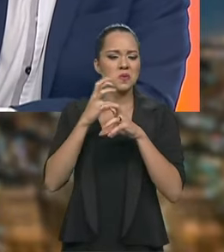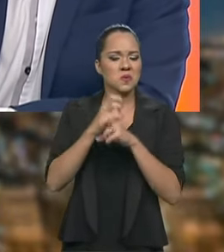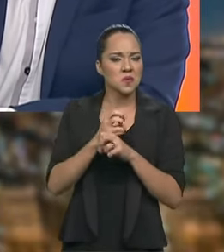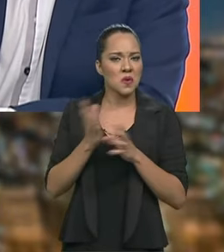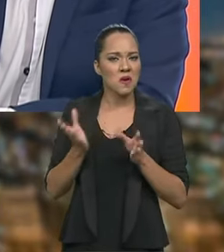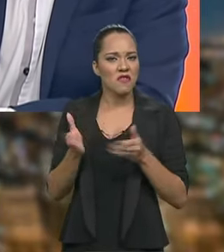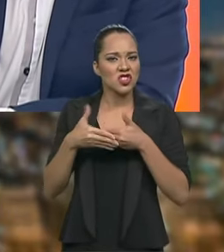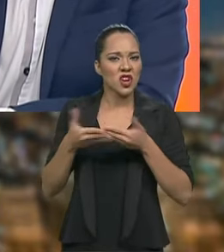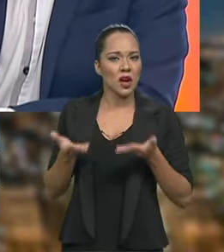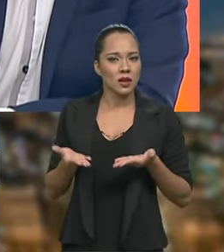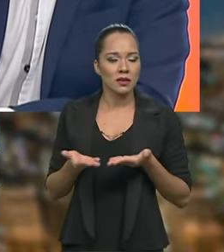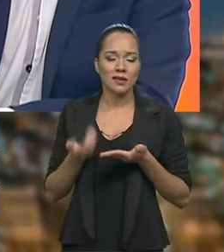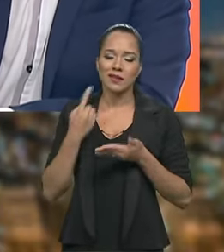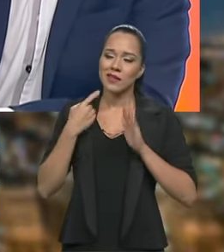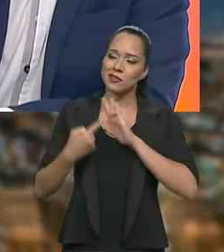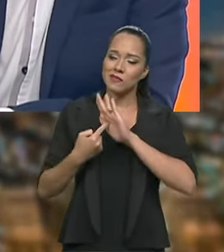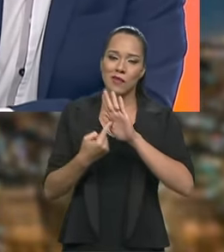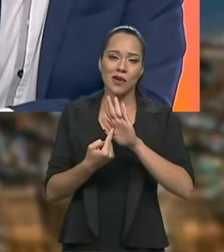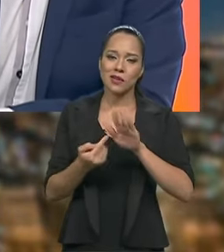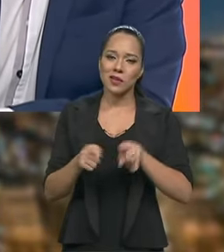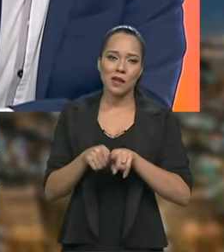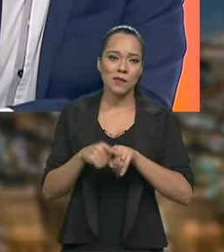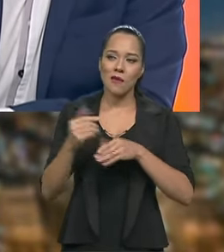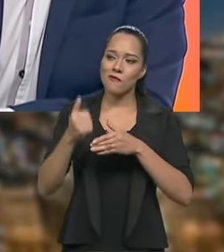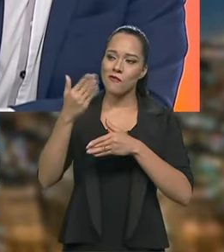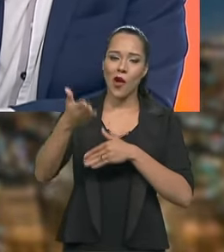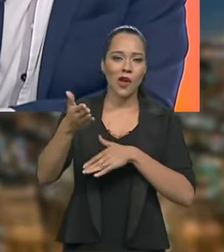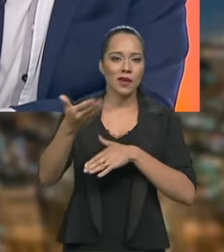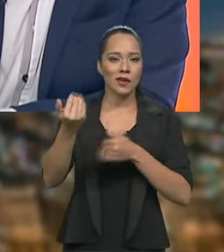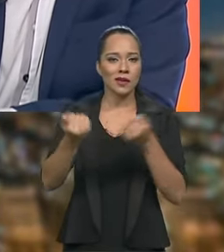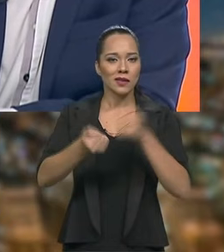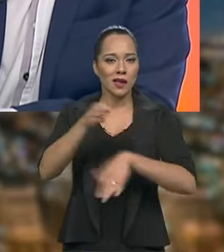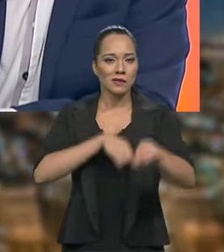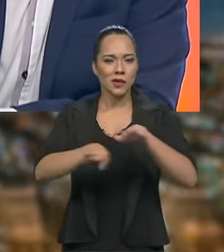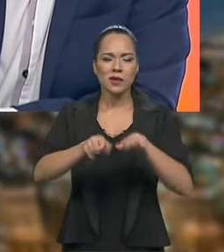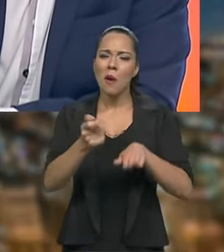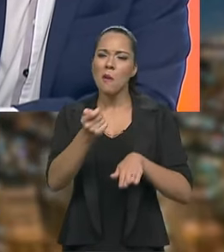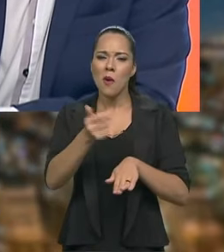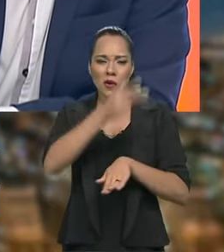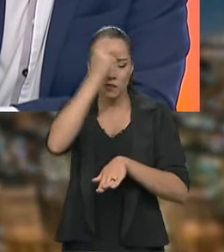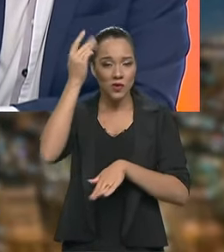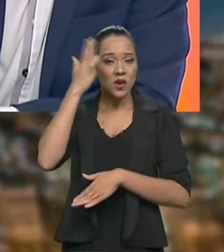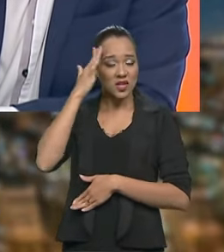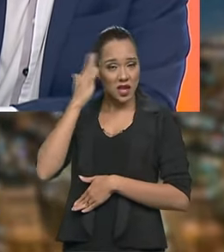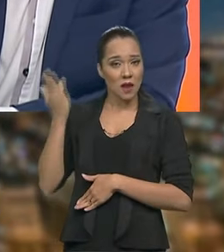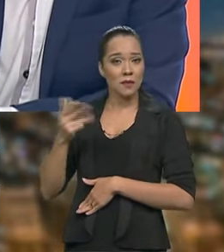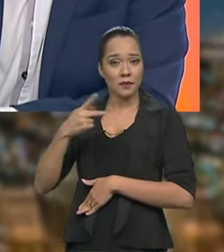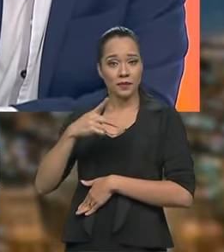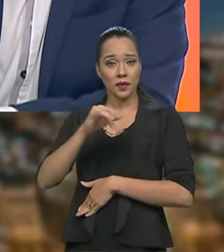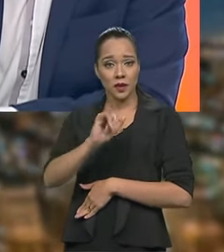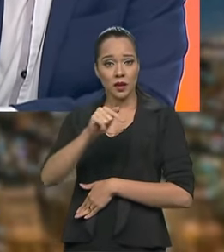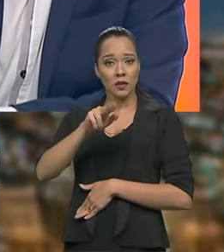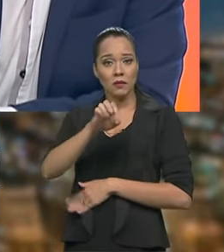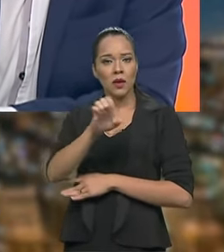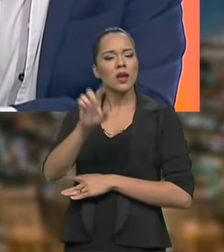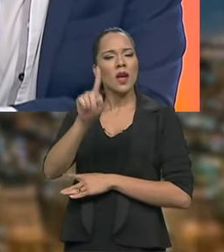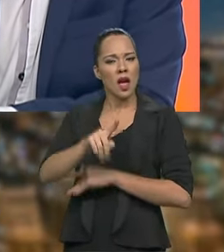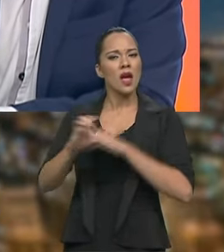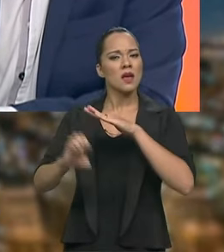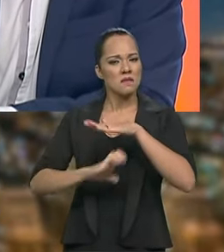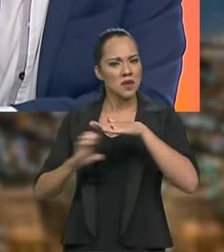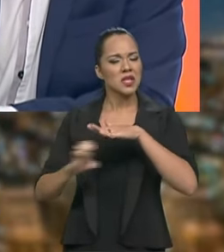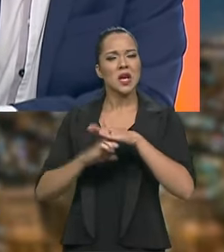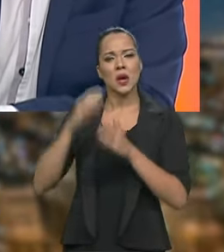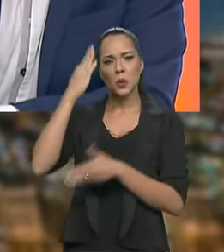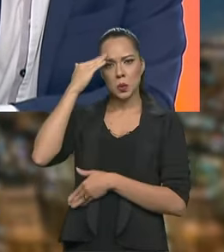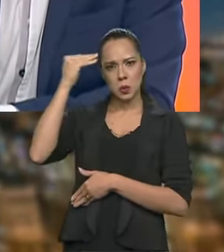isso acaba sendo refletido, inclusive, fora das pistas. Pouquíssima gente sabe que Nelson Piquet é um empresário, um empresário de